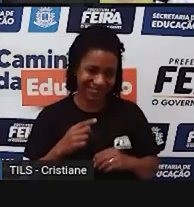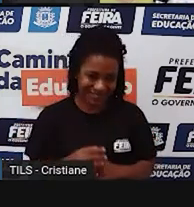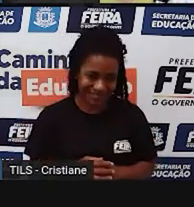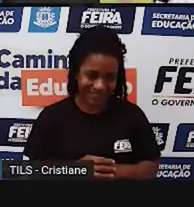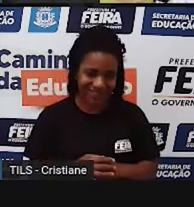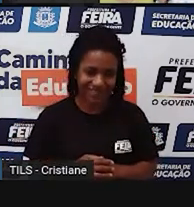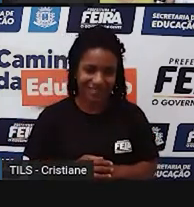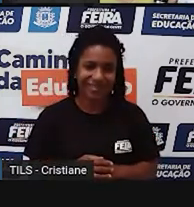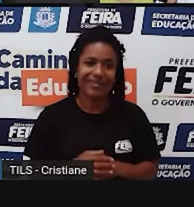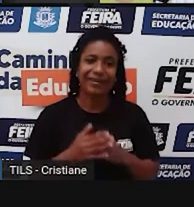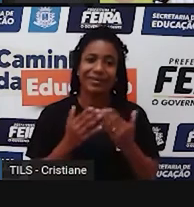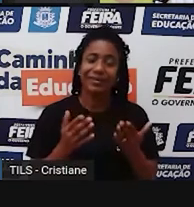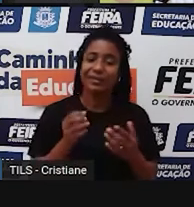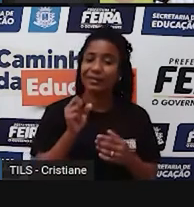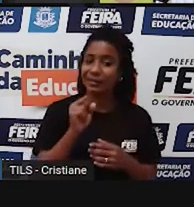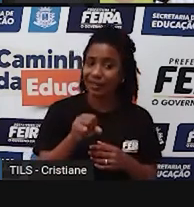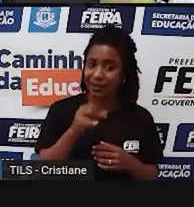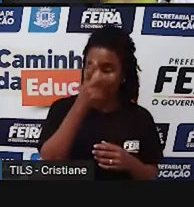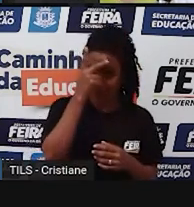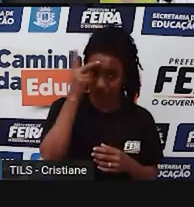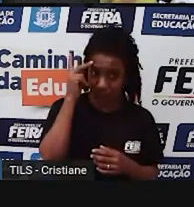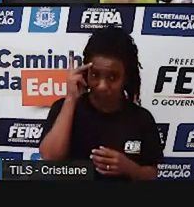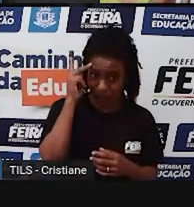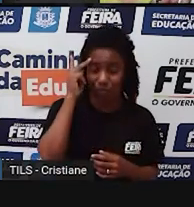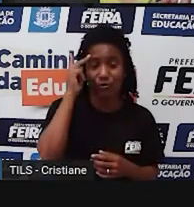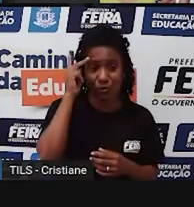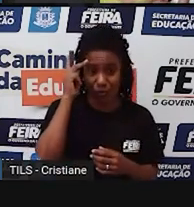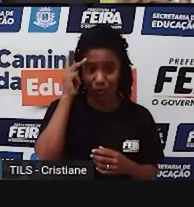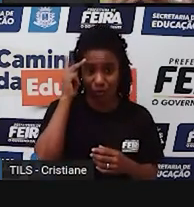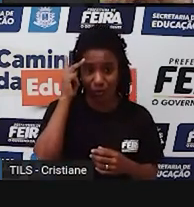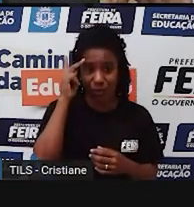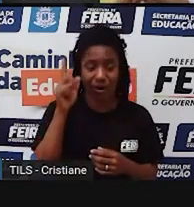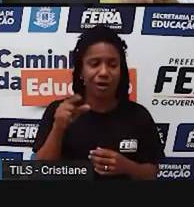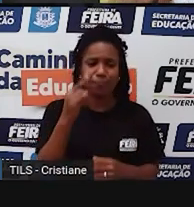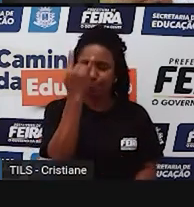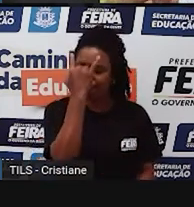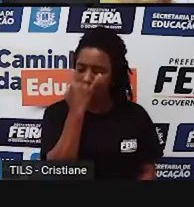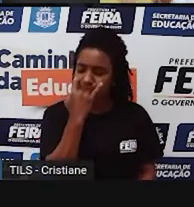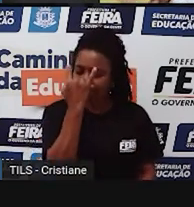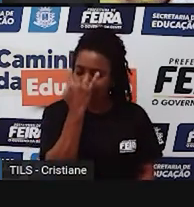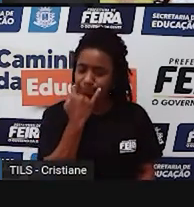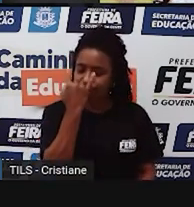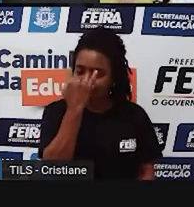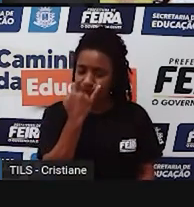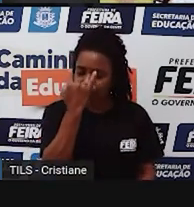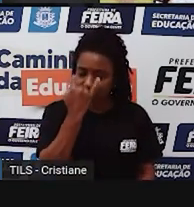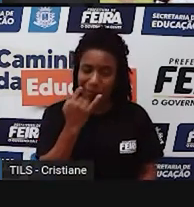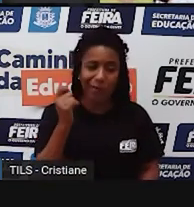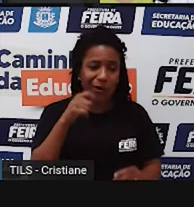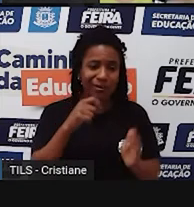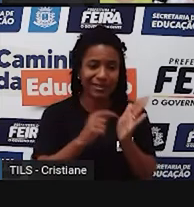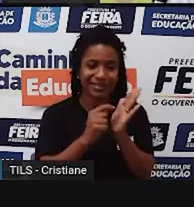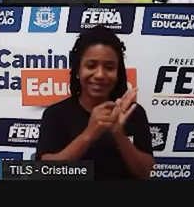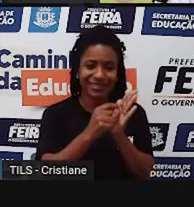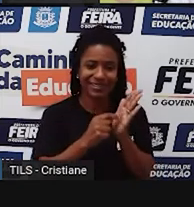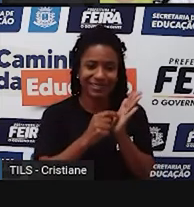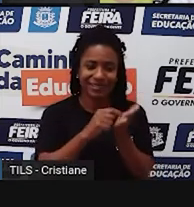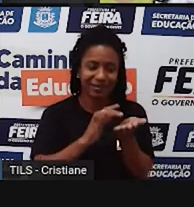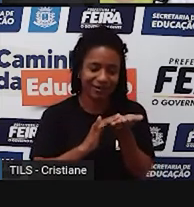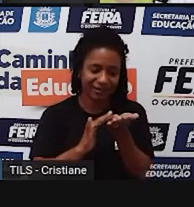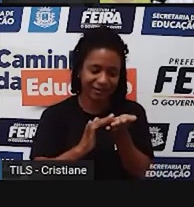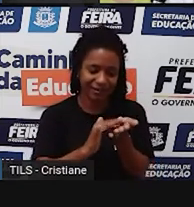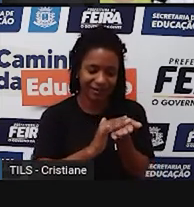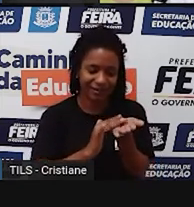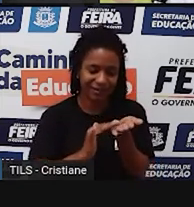digamos assim, pessoas com deficiência visual, tem que ter material também para que ele sinta a textura. Então, eu posso ser